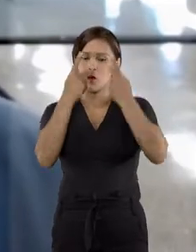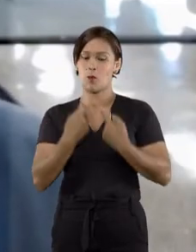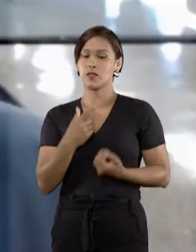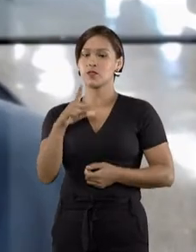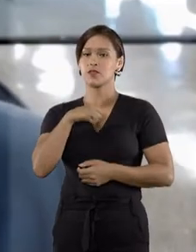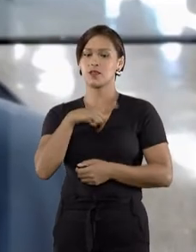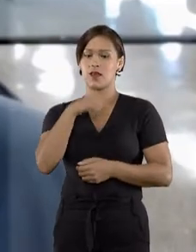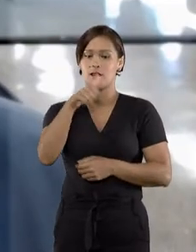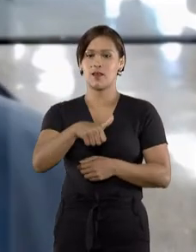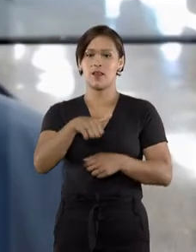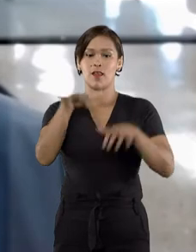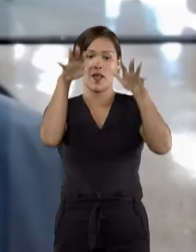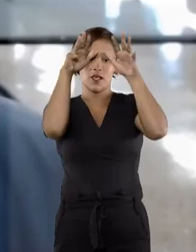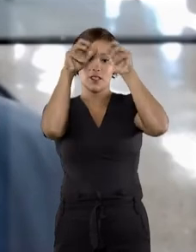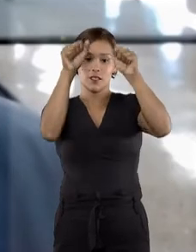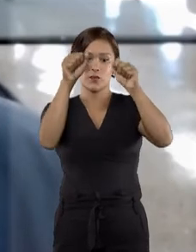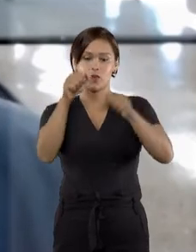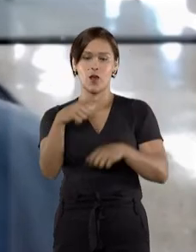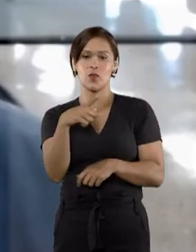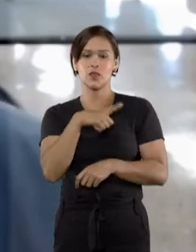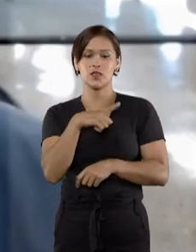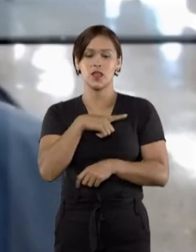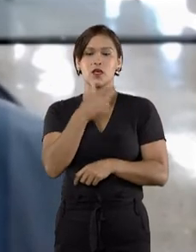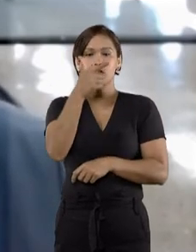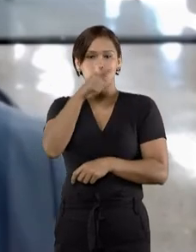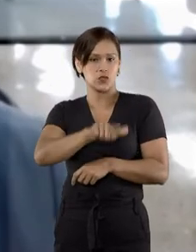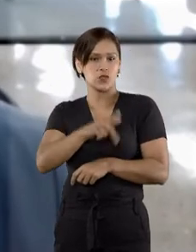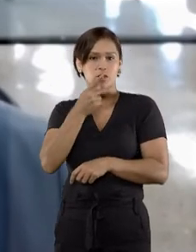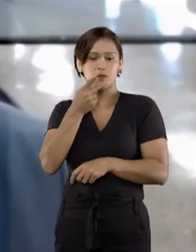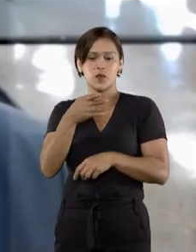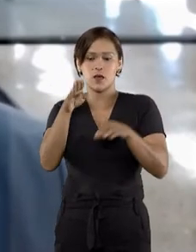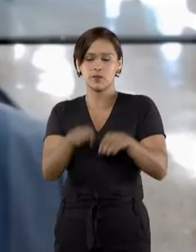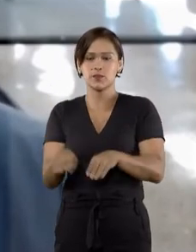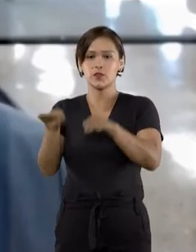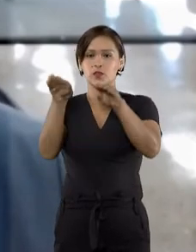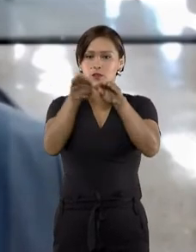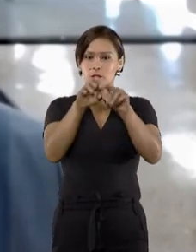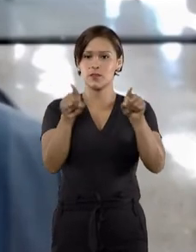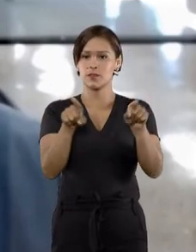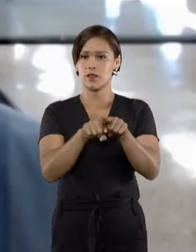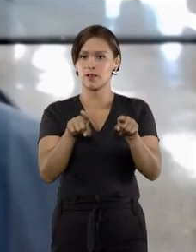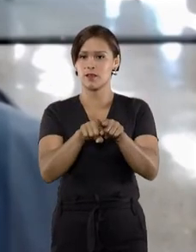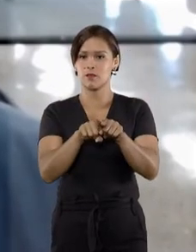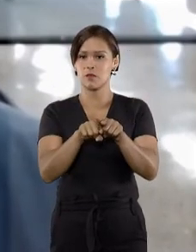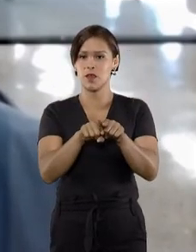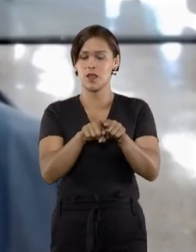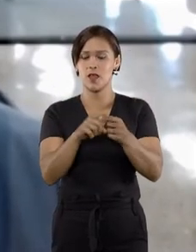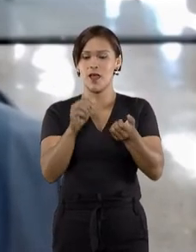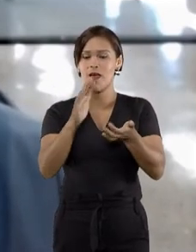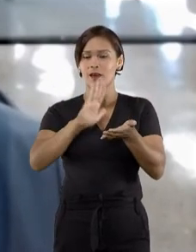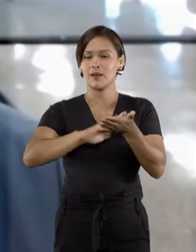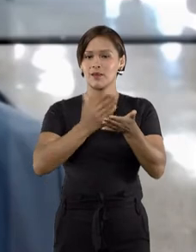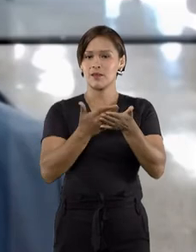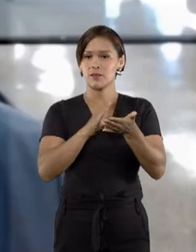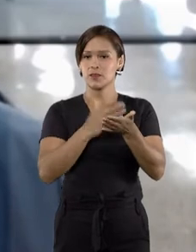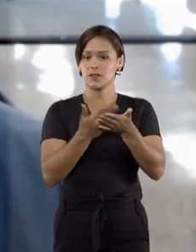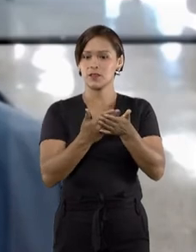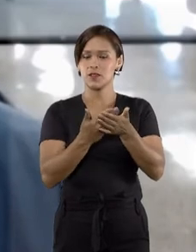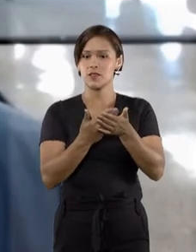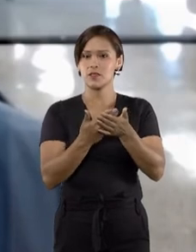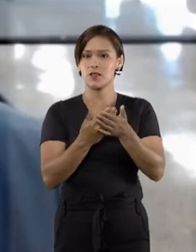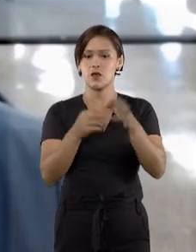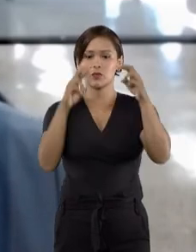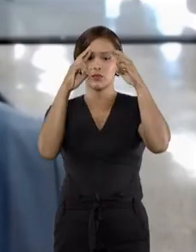A este tribunal cabe, repito, uniformizar também a interpretação